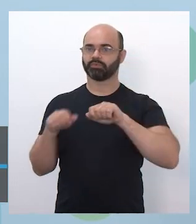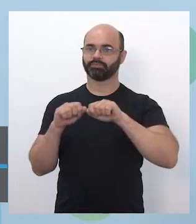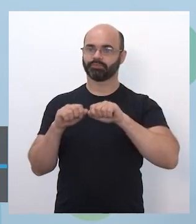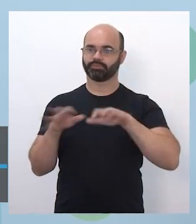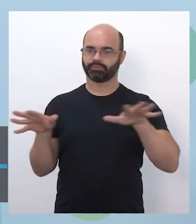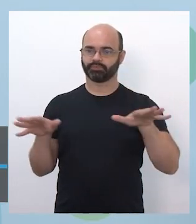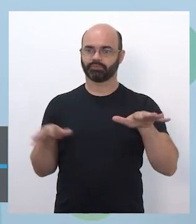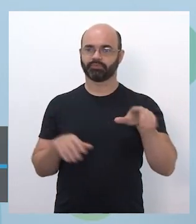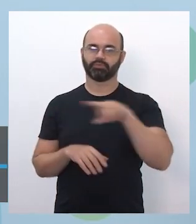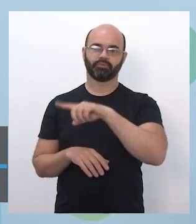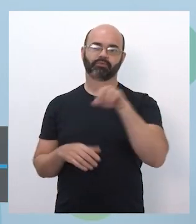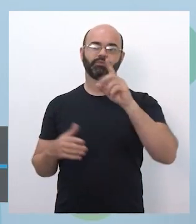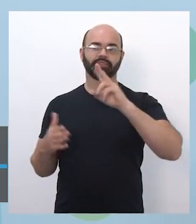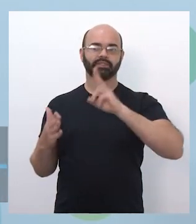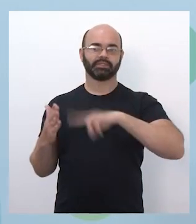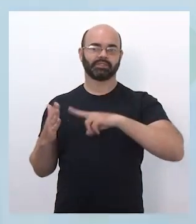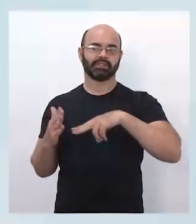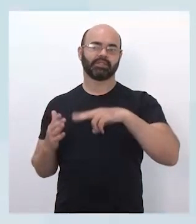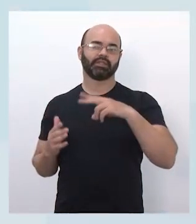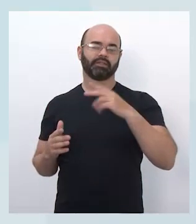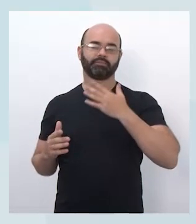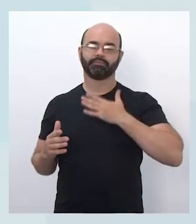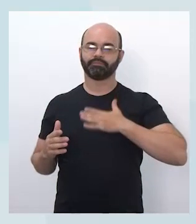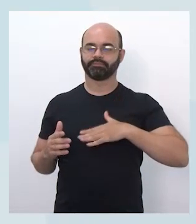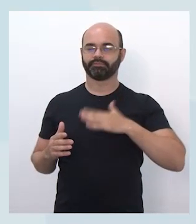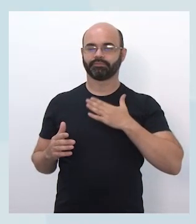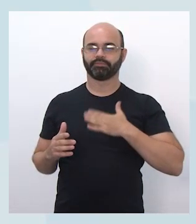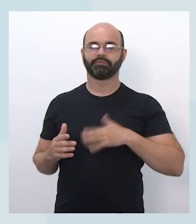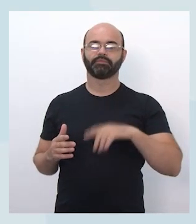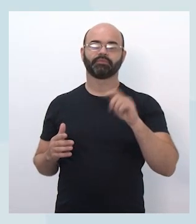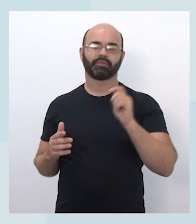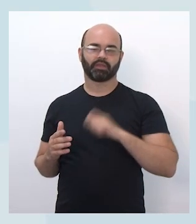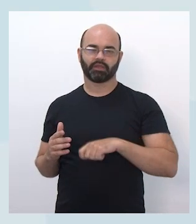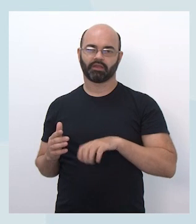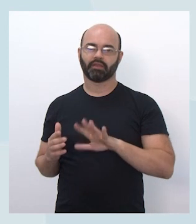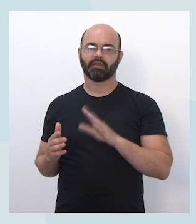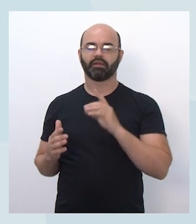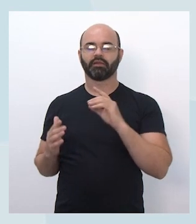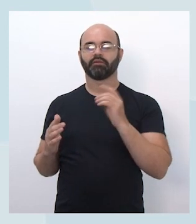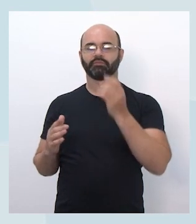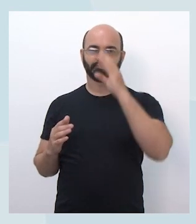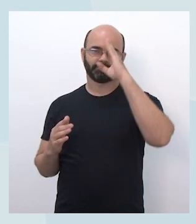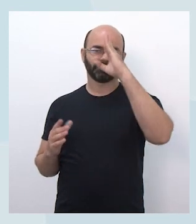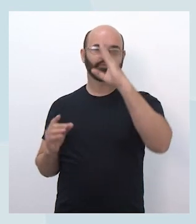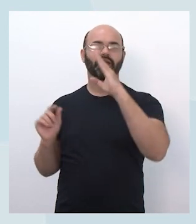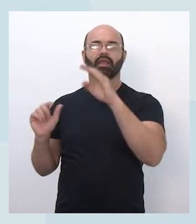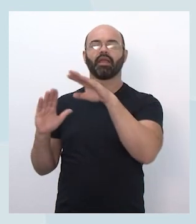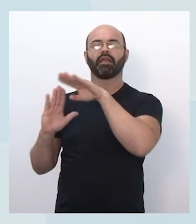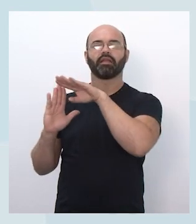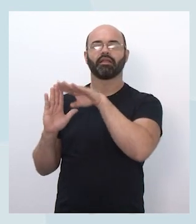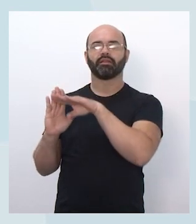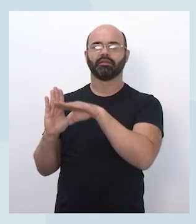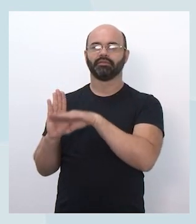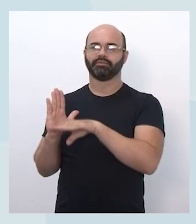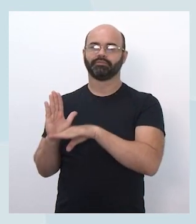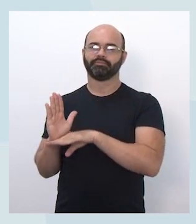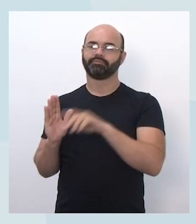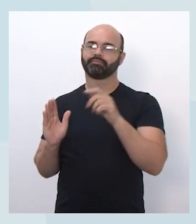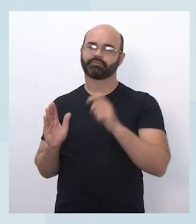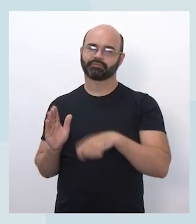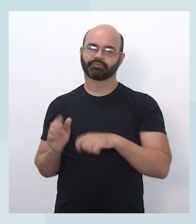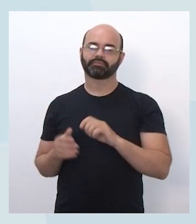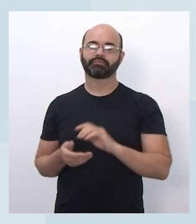então vocês conseguem ler com calma quais são os critérios de priorização, como a Amanda estava descrevendo. O sistema de